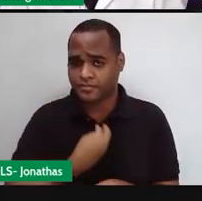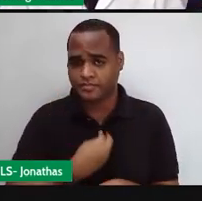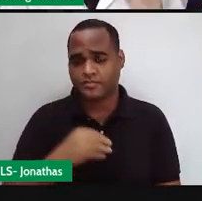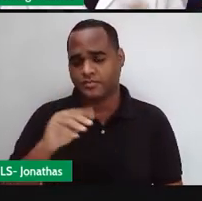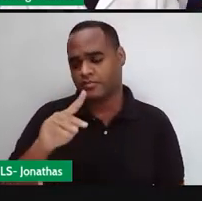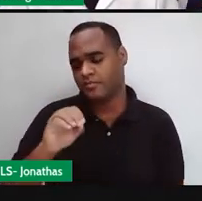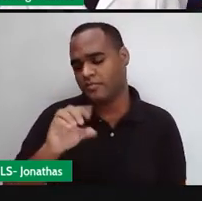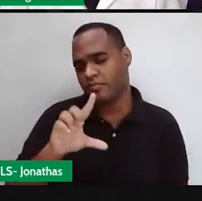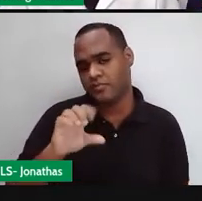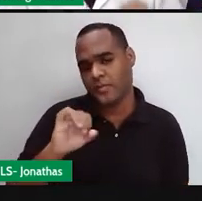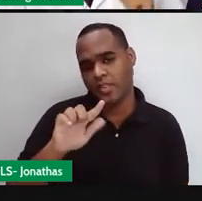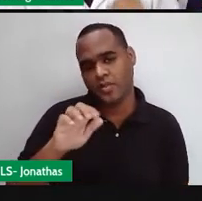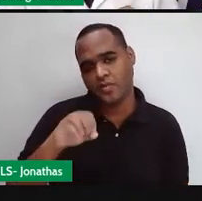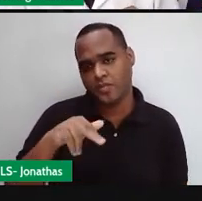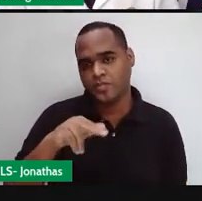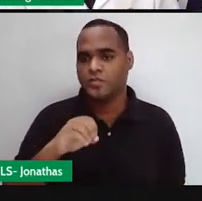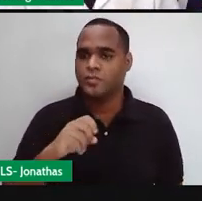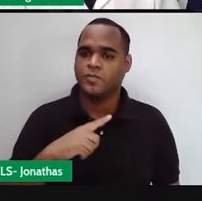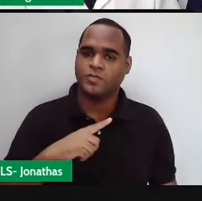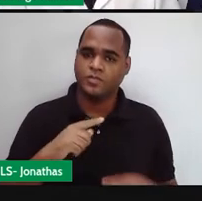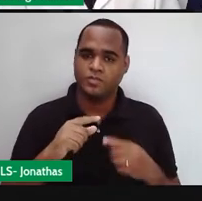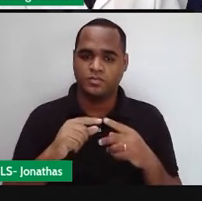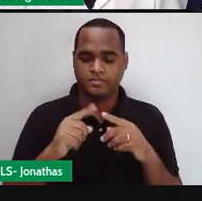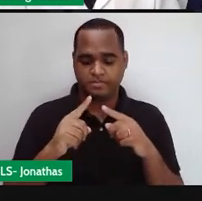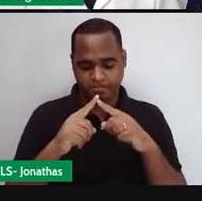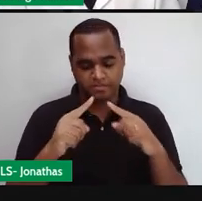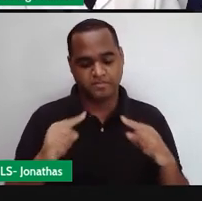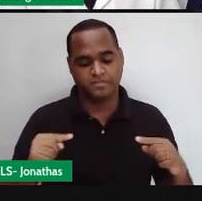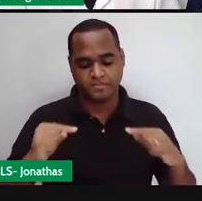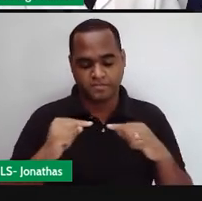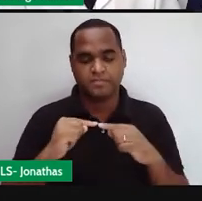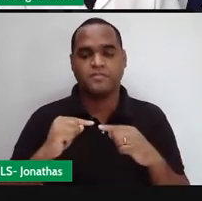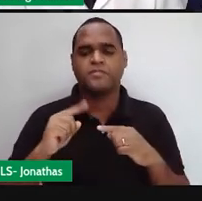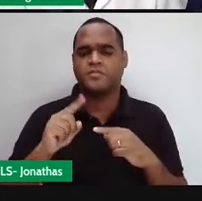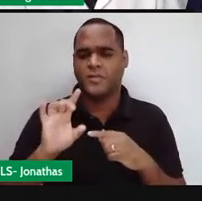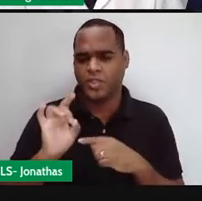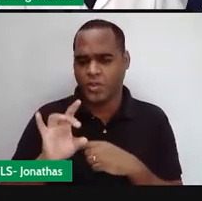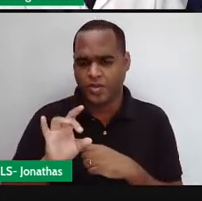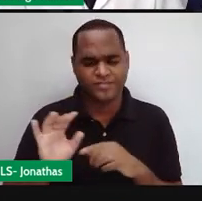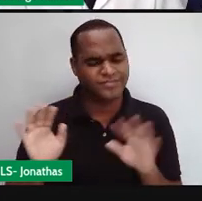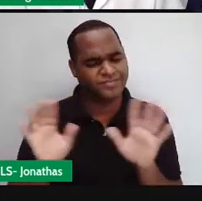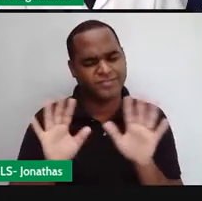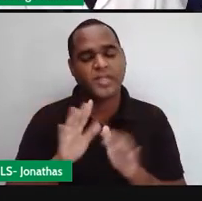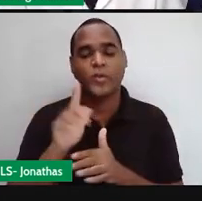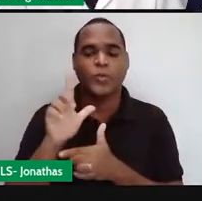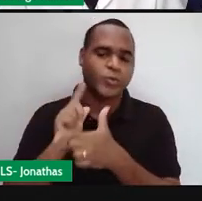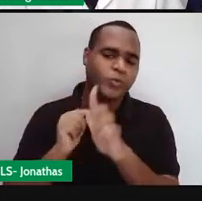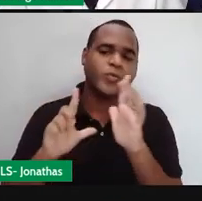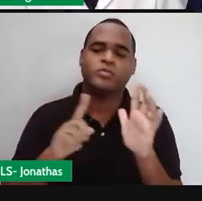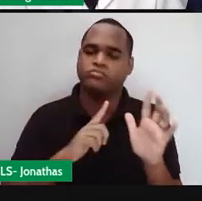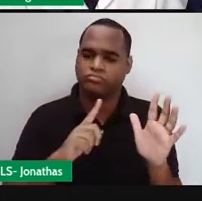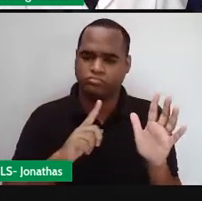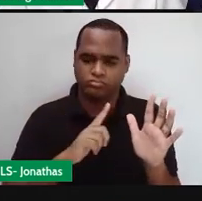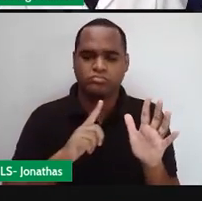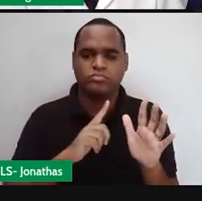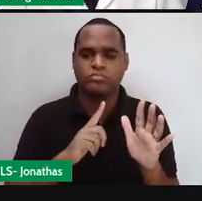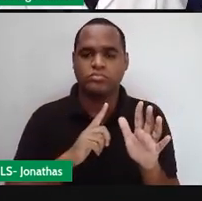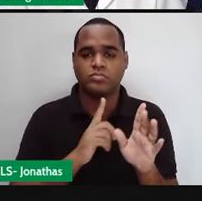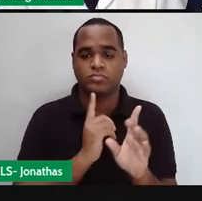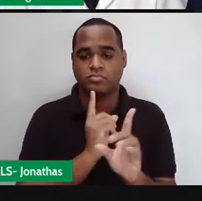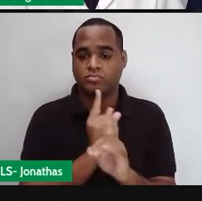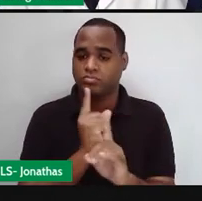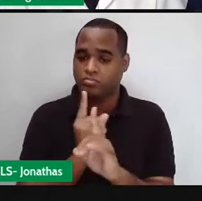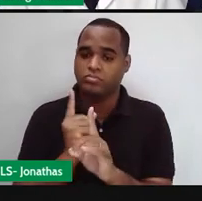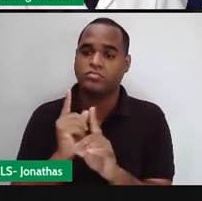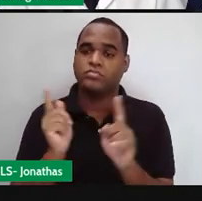aí, que no caso é o triângulo. Mas só tem ele? Não. Tem outros ângulos aqui, ó. Pode